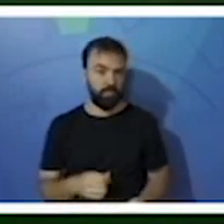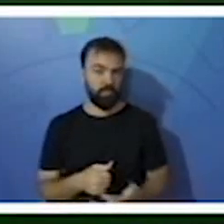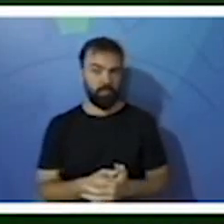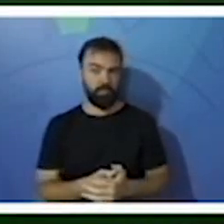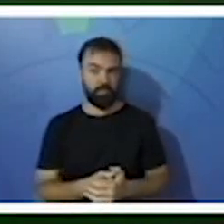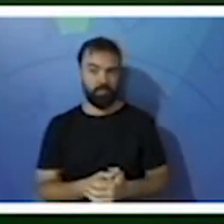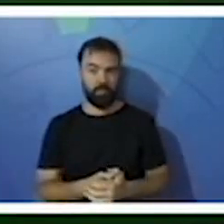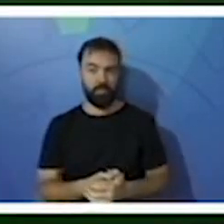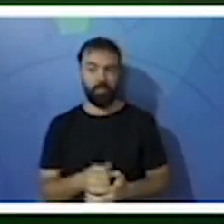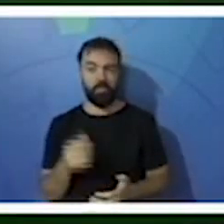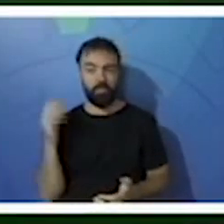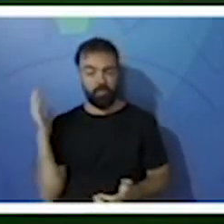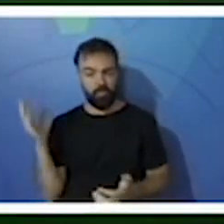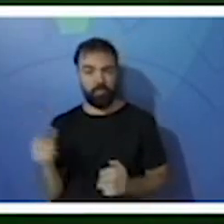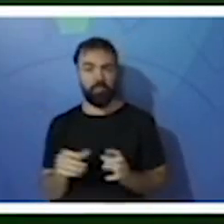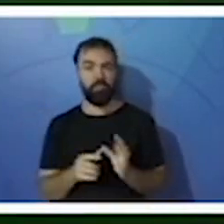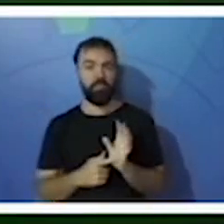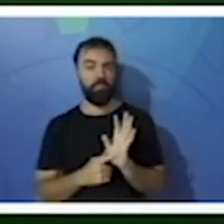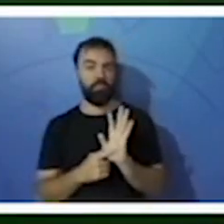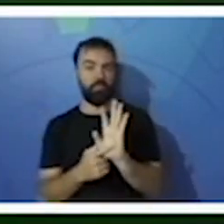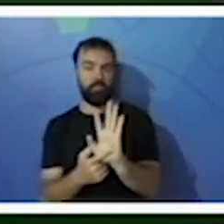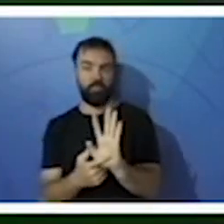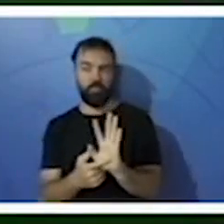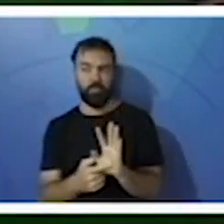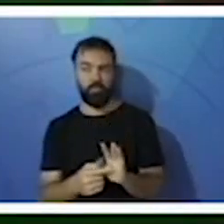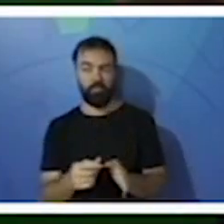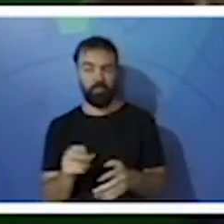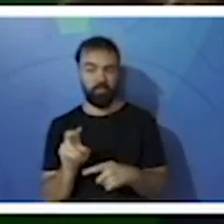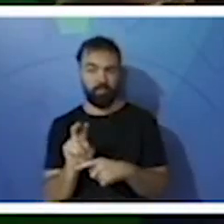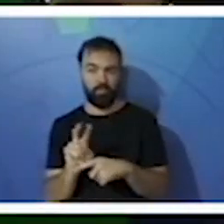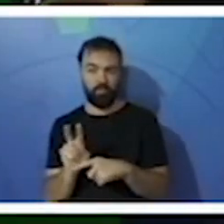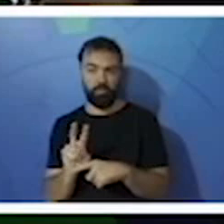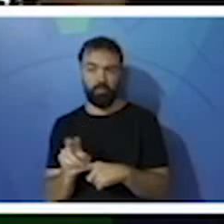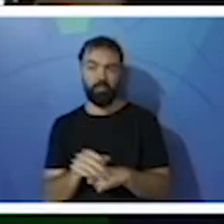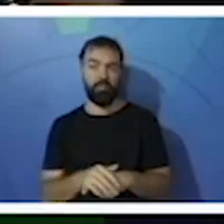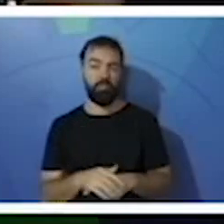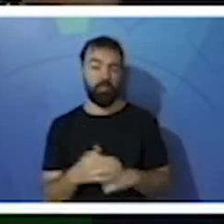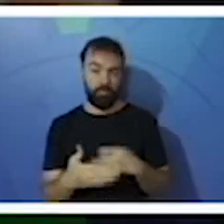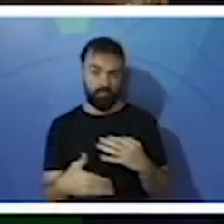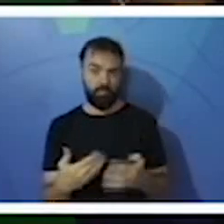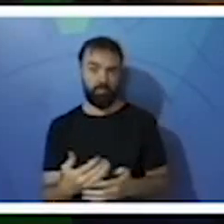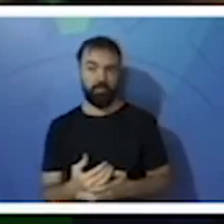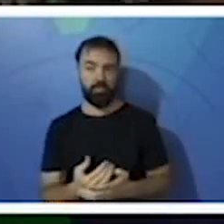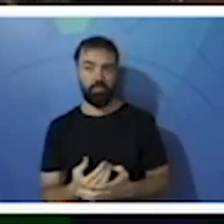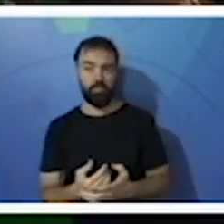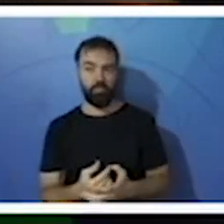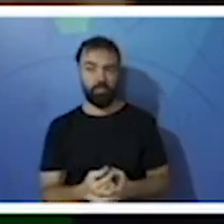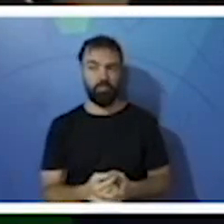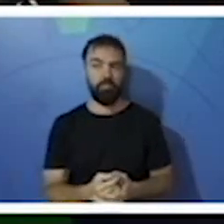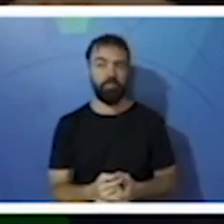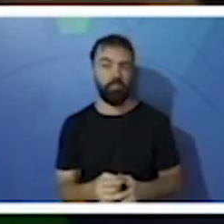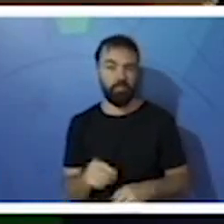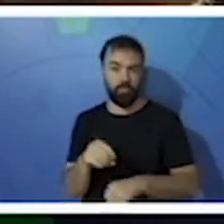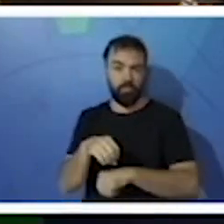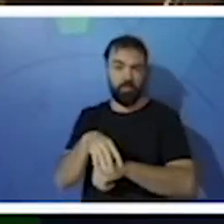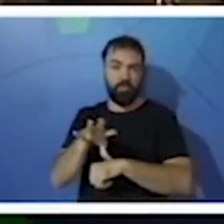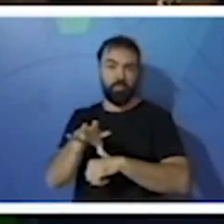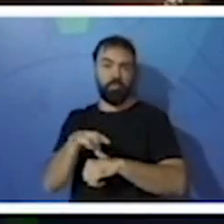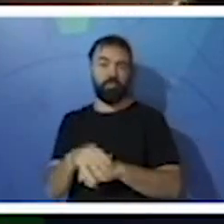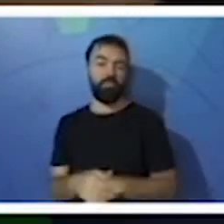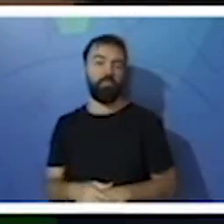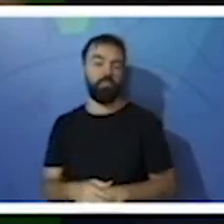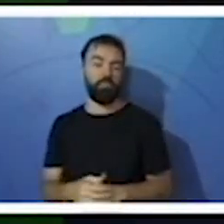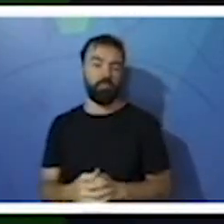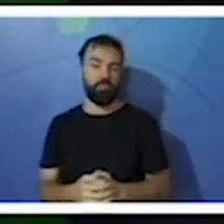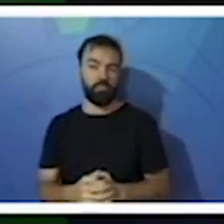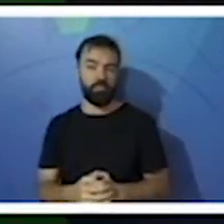Nós vamos mostrar para vocês, tá? Aqui é um vídeo logo após, mas é uma sugestão, tá, crianças? Vocês